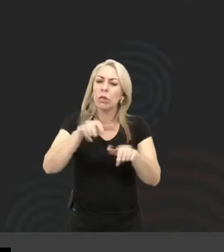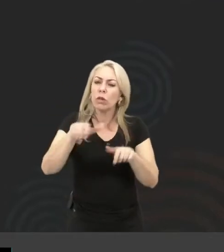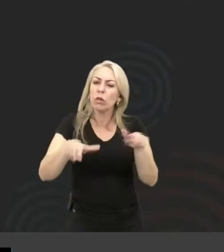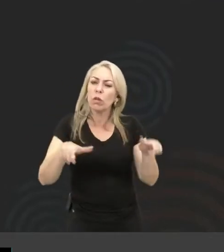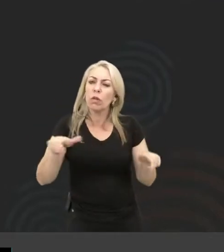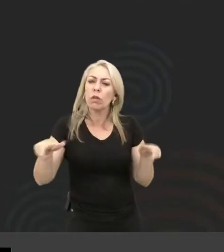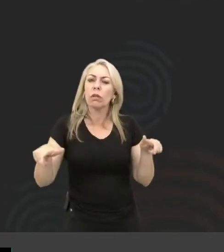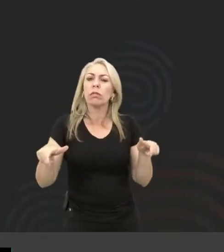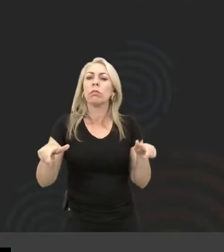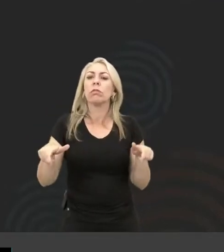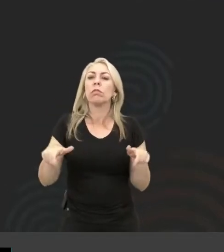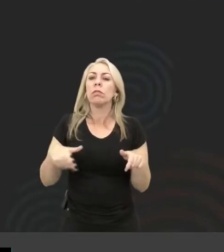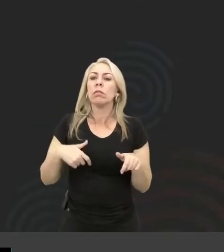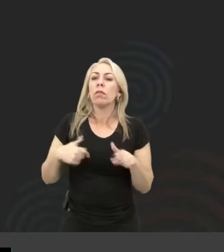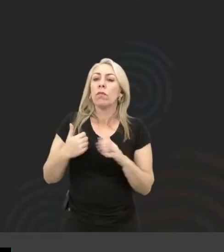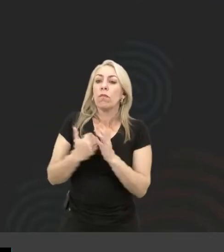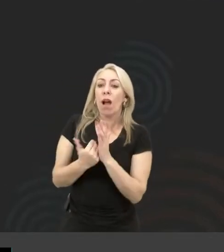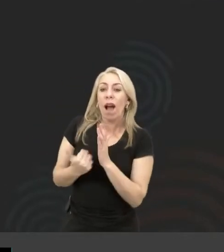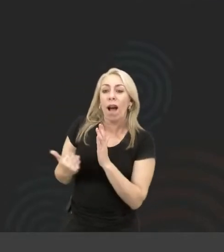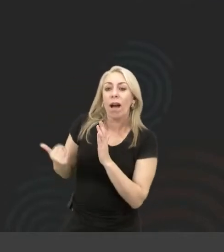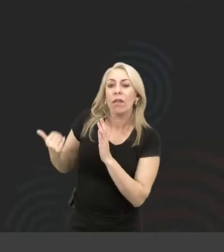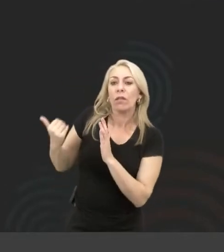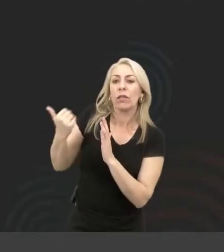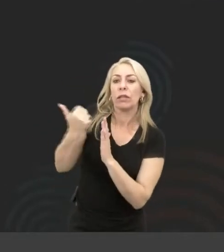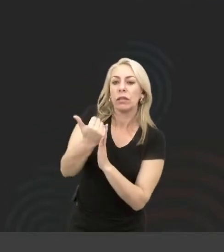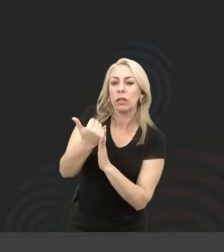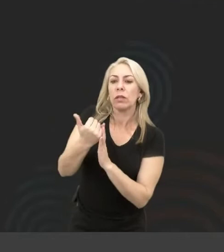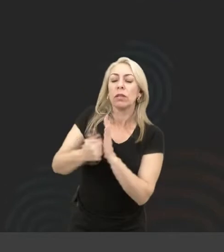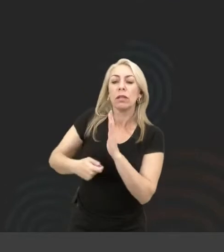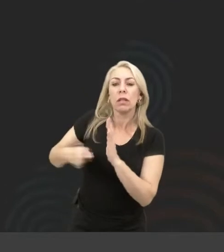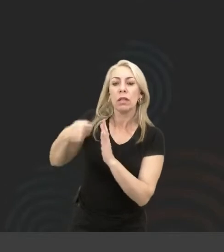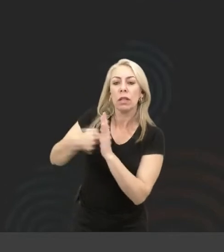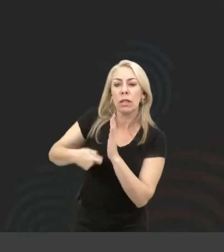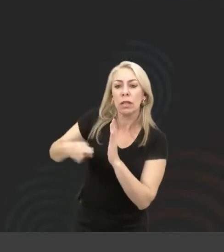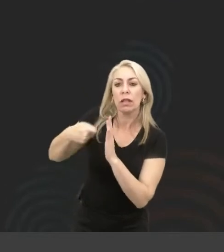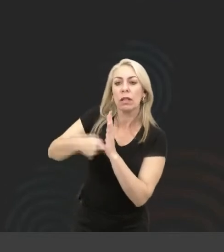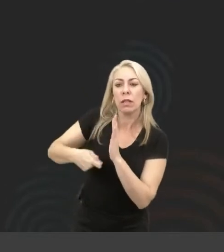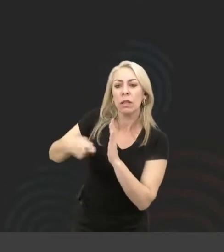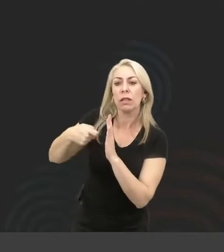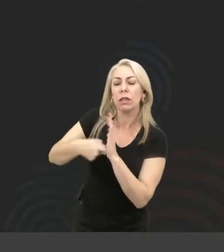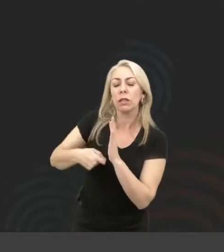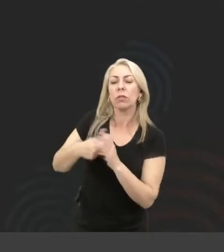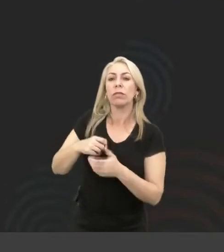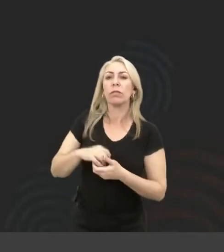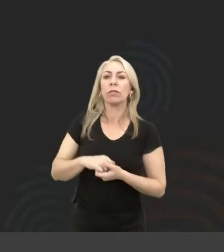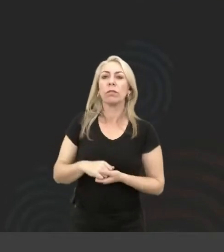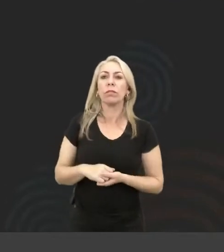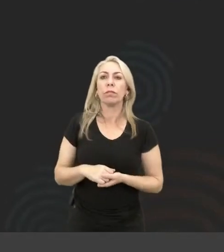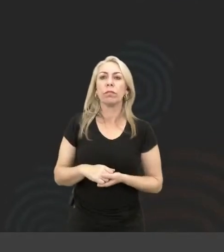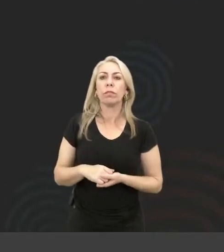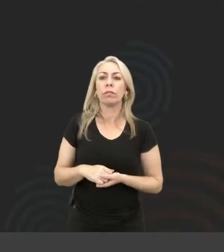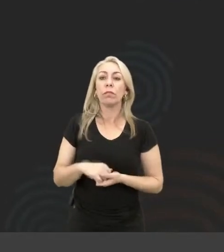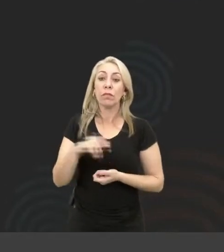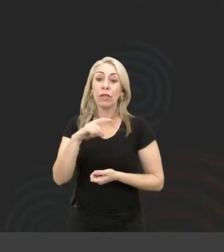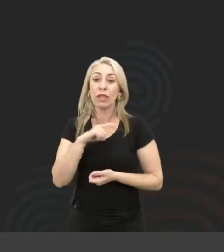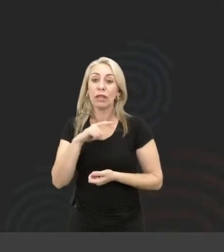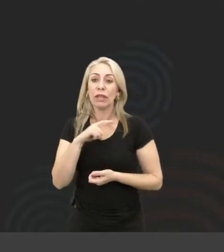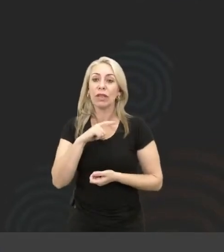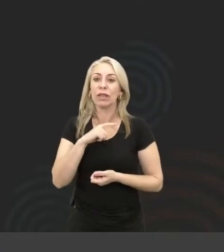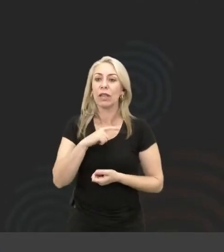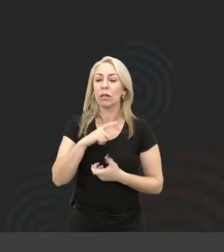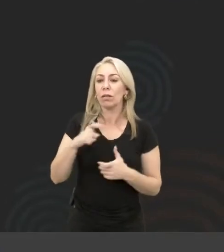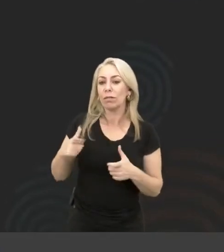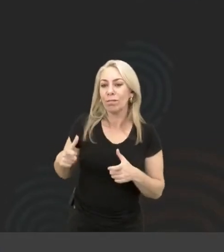você foi avançando na tentativa de ter os